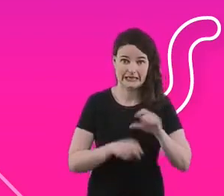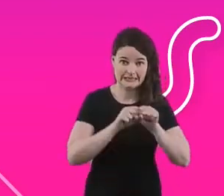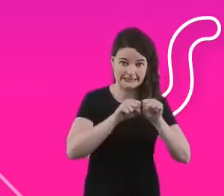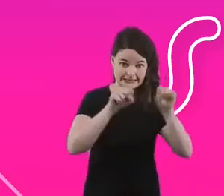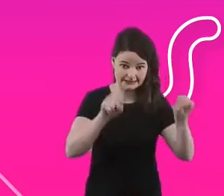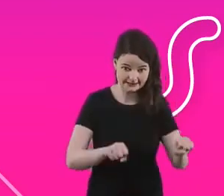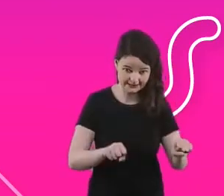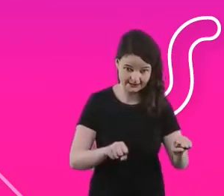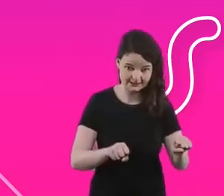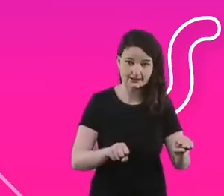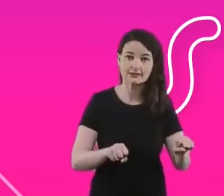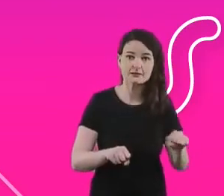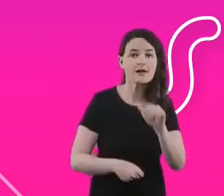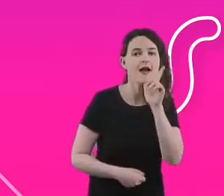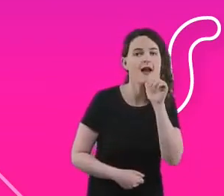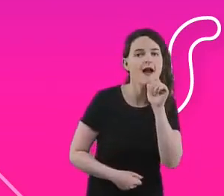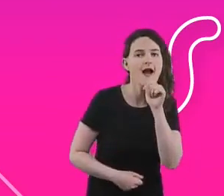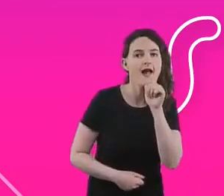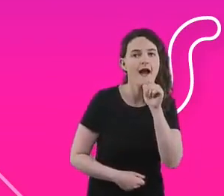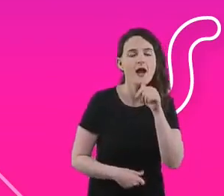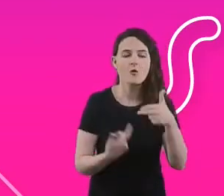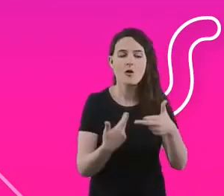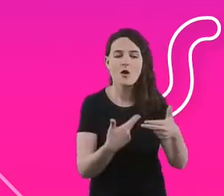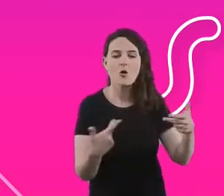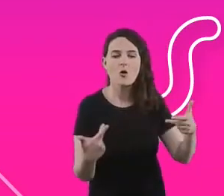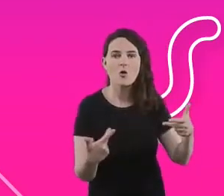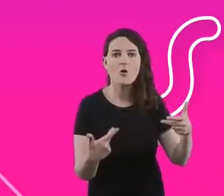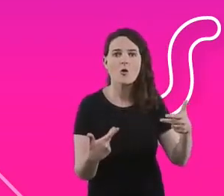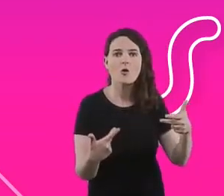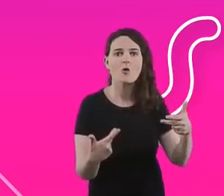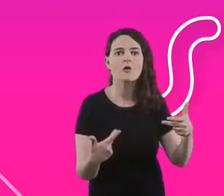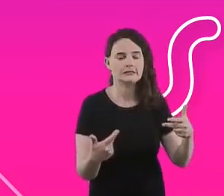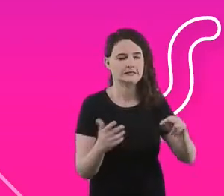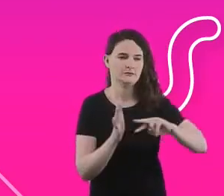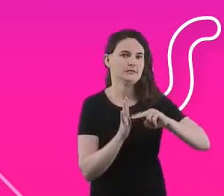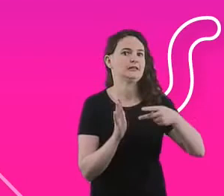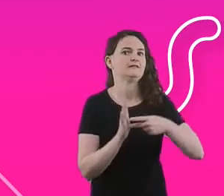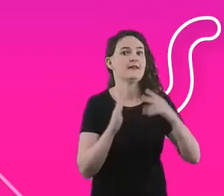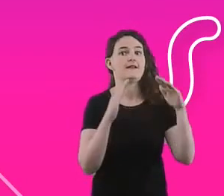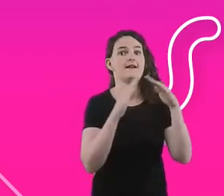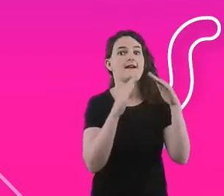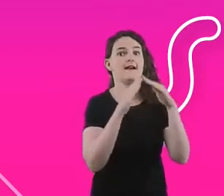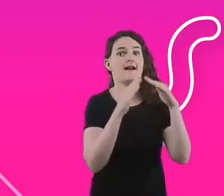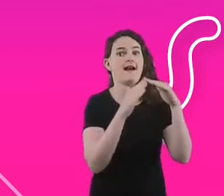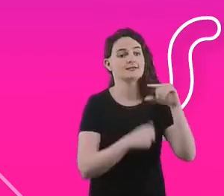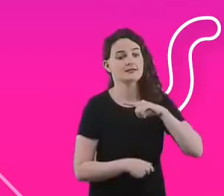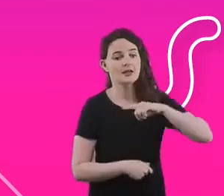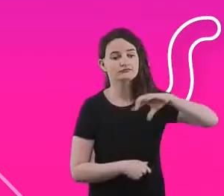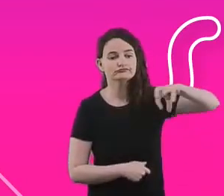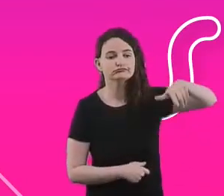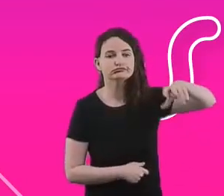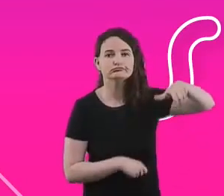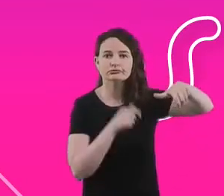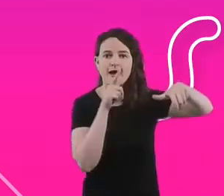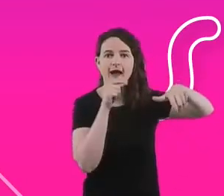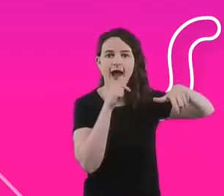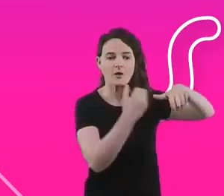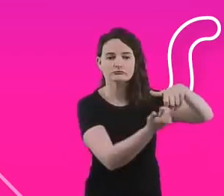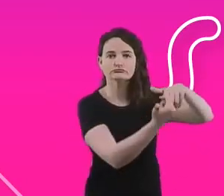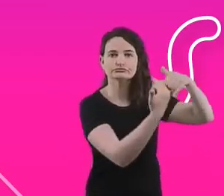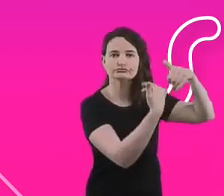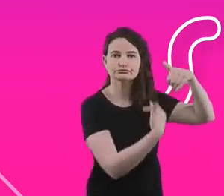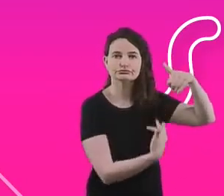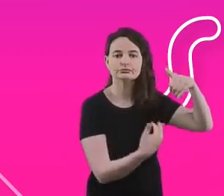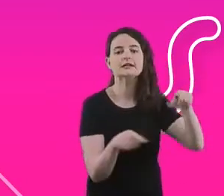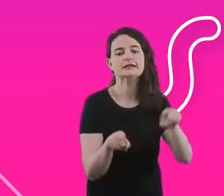são formas de a gente chegar, de fato, na torneira da casa das pessoas, o é uma mudança de vida drástica, até cisternas